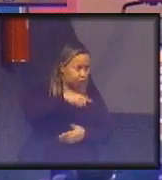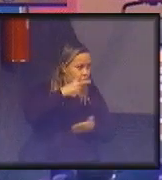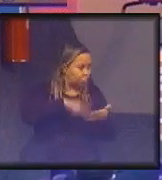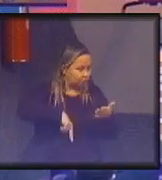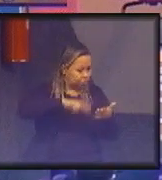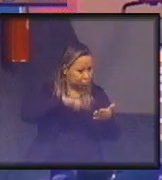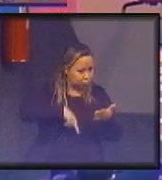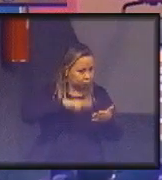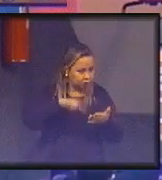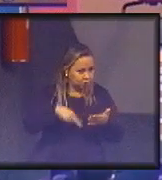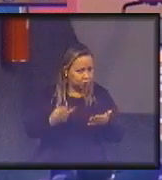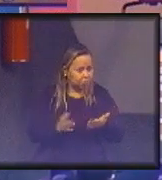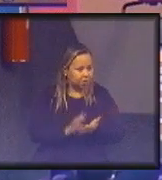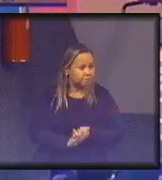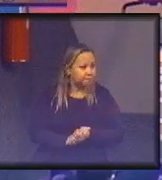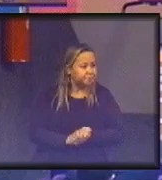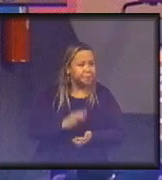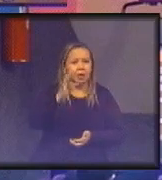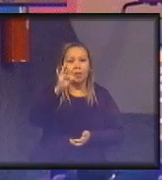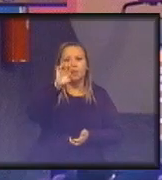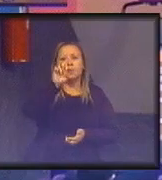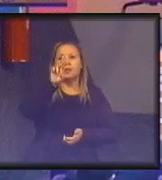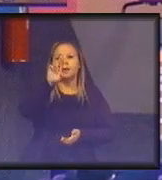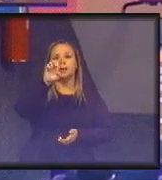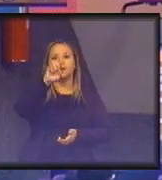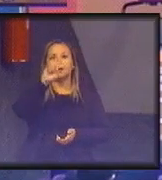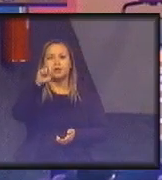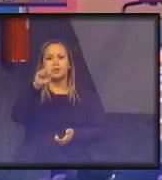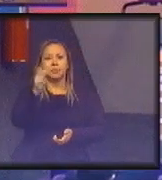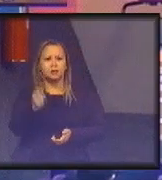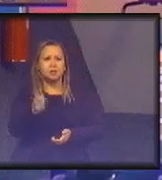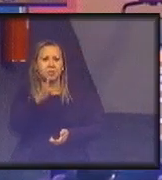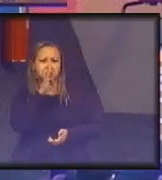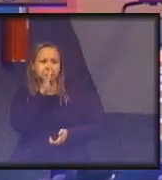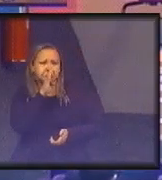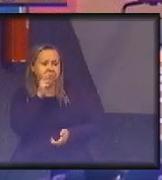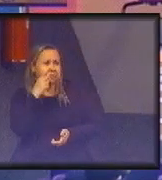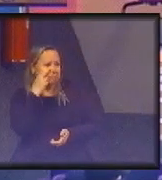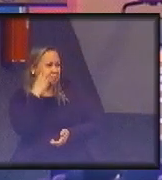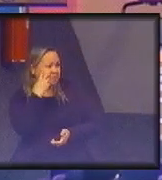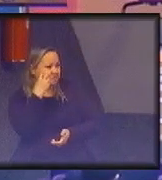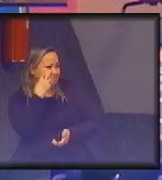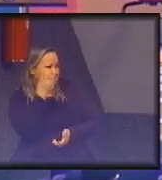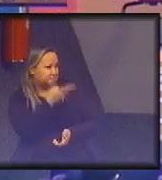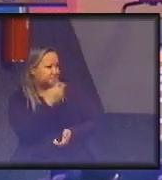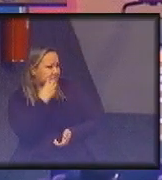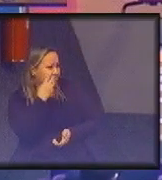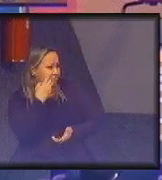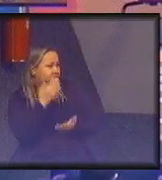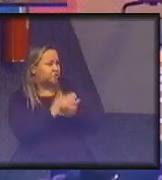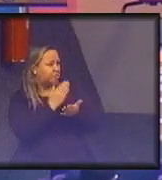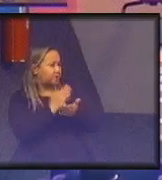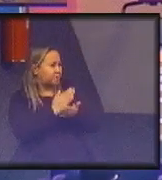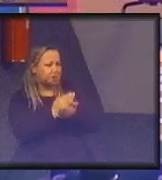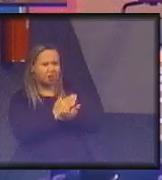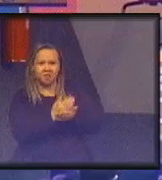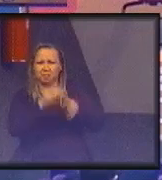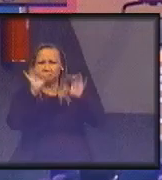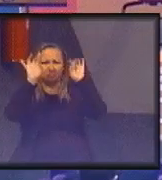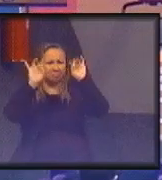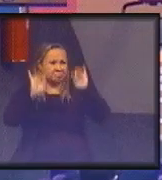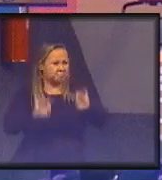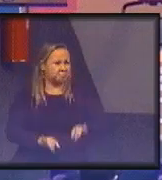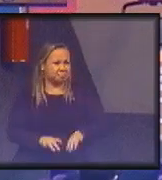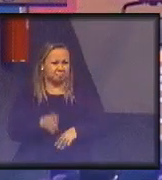Tereza, que está aqui. A Tereza é muito tímida, sempre que eu falo nela, ela fica vermelha, tal, mas o livro dela é sensacional, sempre que eu